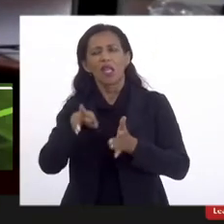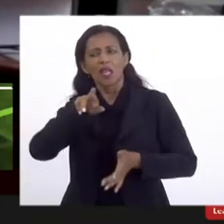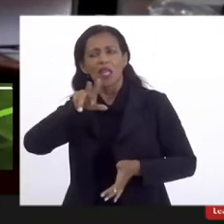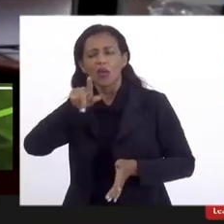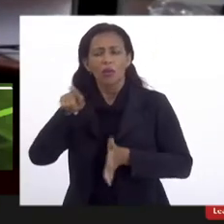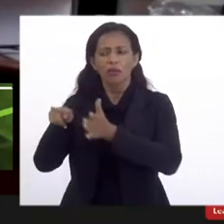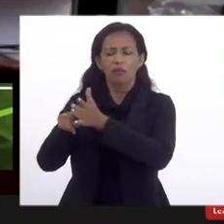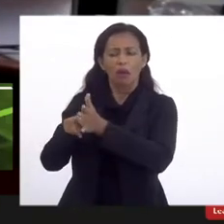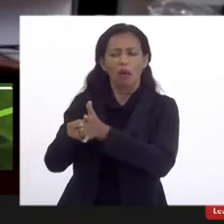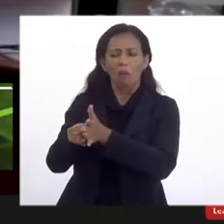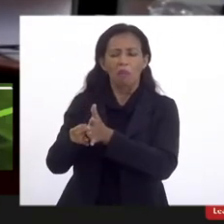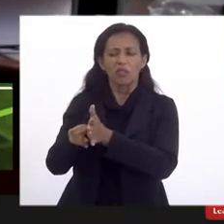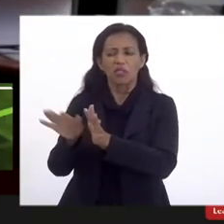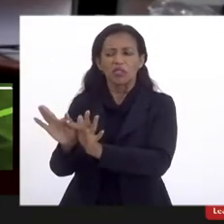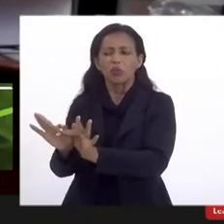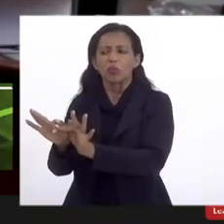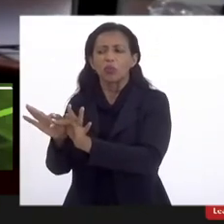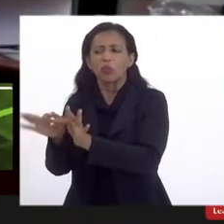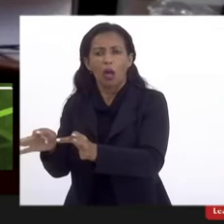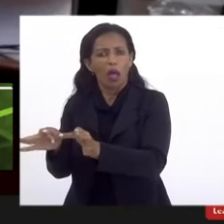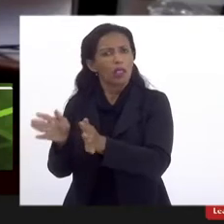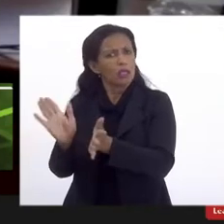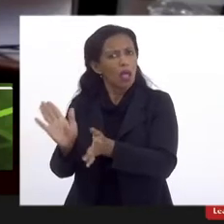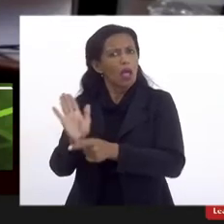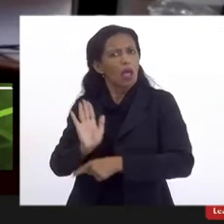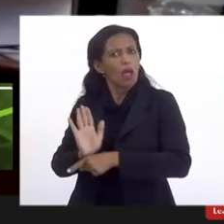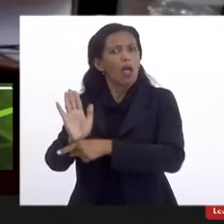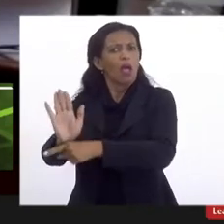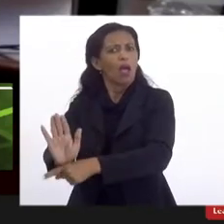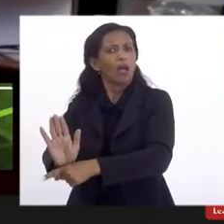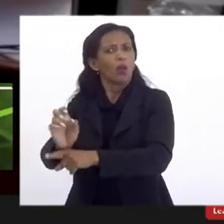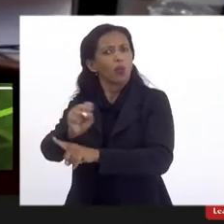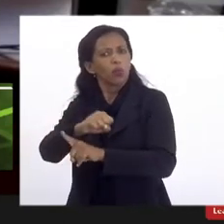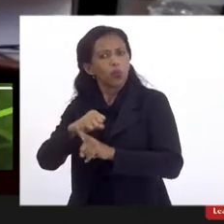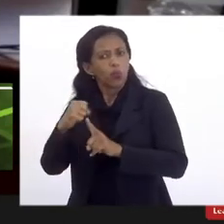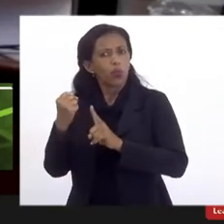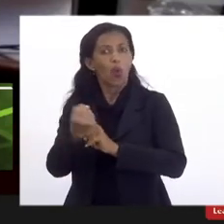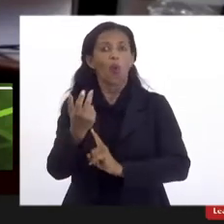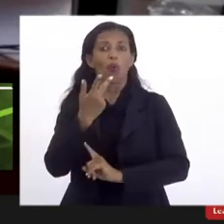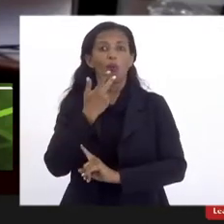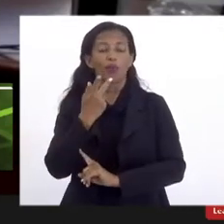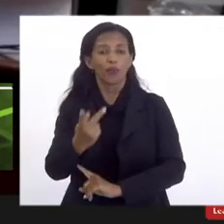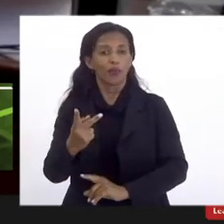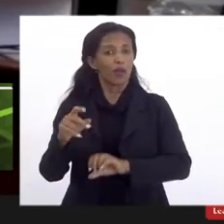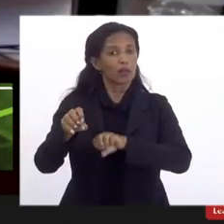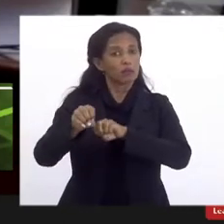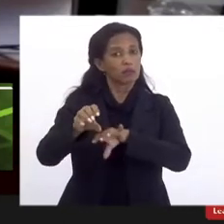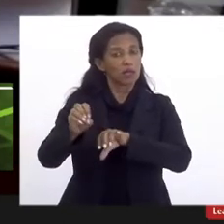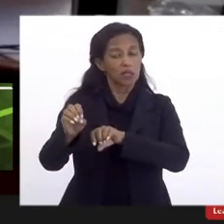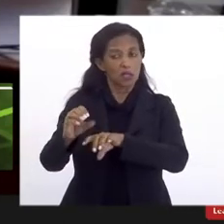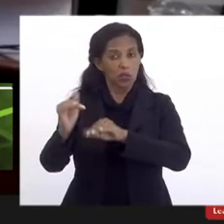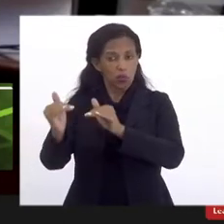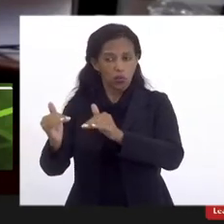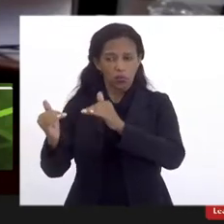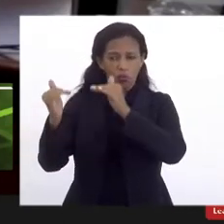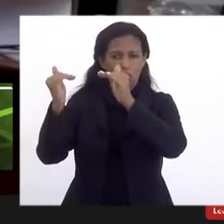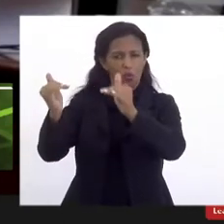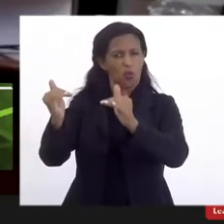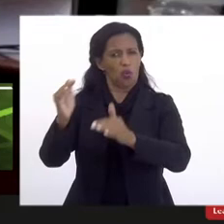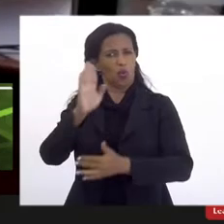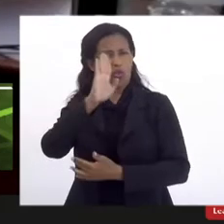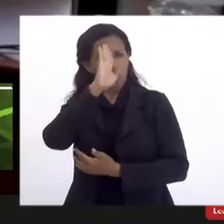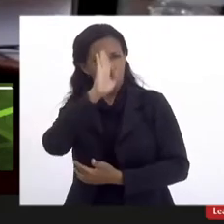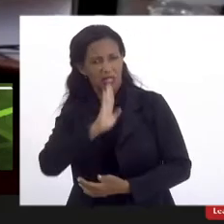uma pesquisa isolada, uma pesquisa em benefício da sociedade, porque quando a fala de educação, ensino superior, público, gratuito,